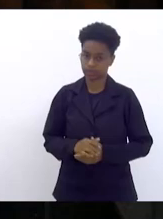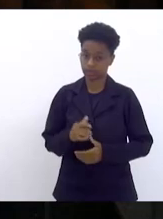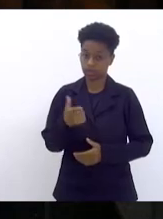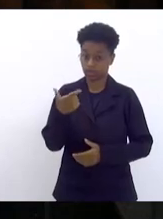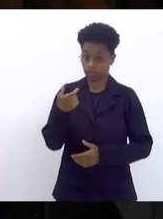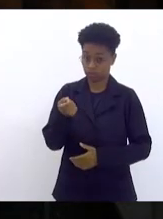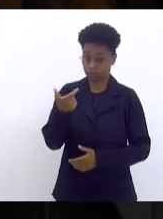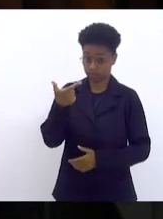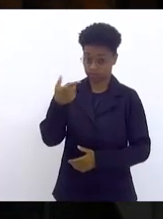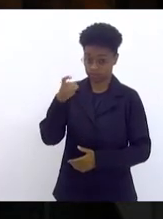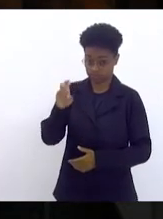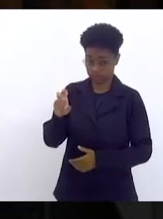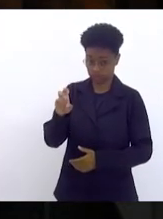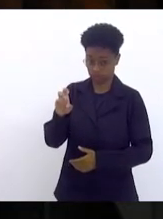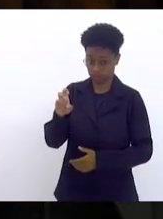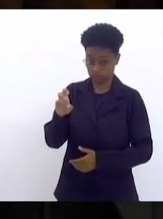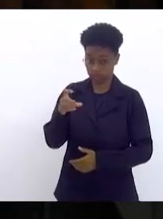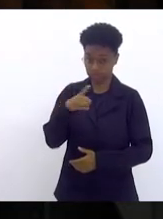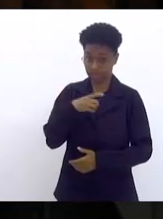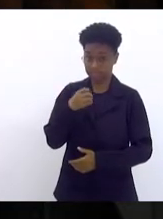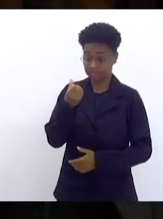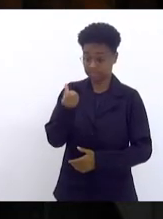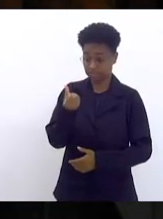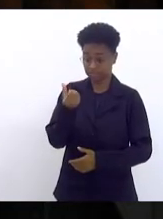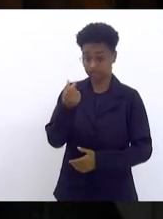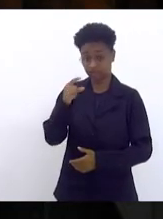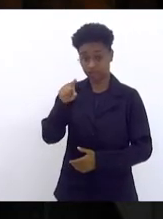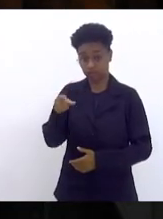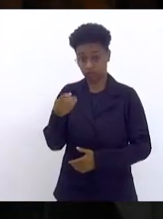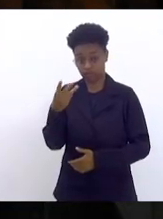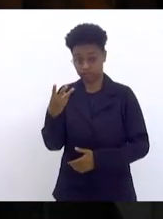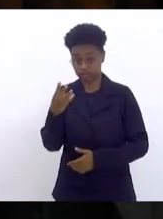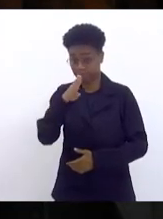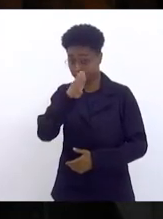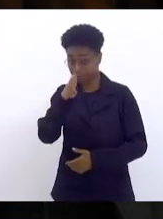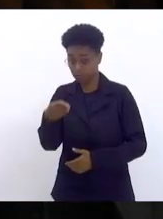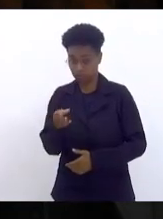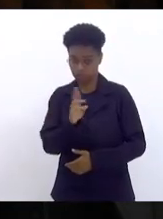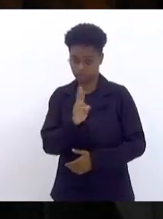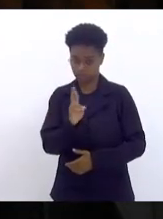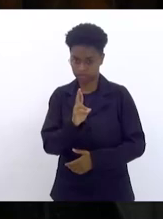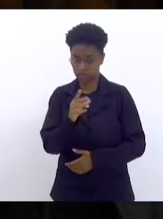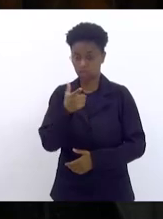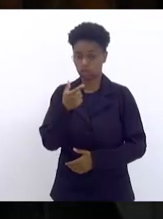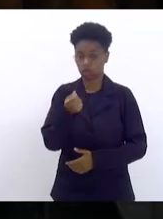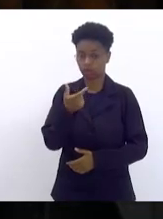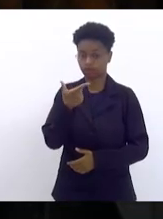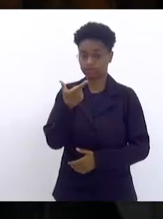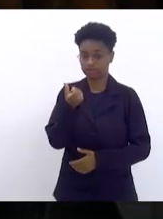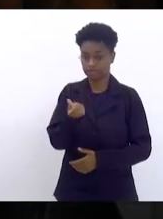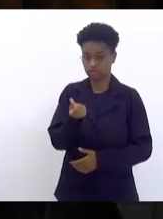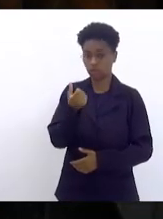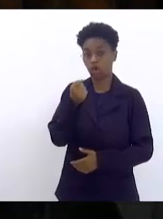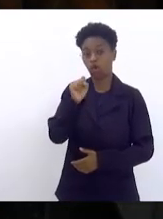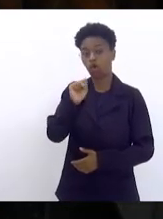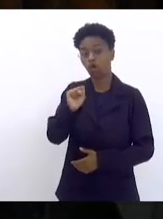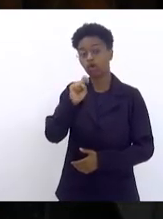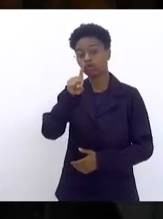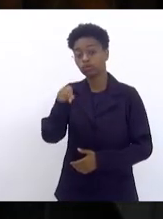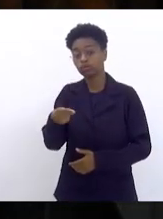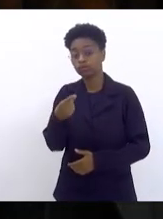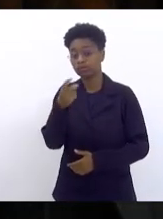de 6,3 bilhões de reais e para 26 de 8,5